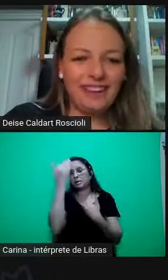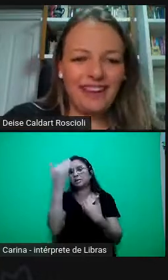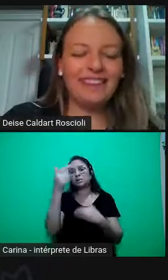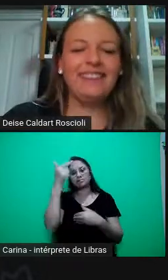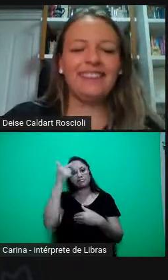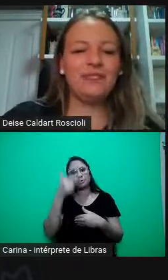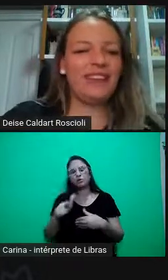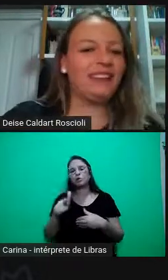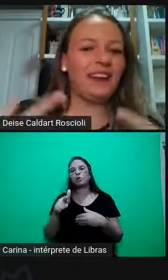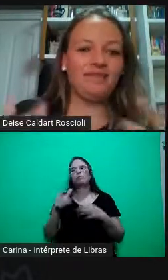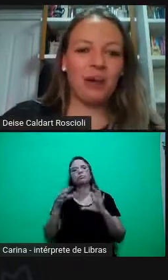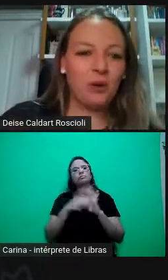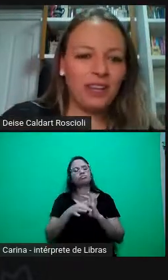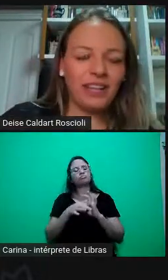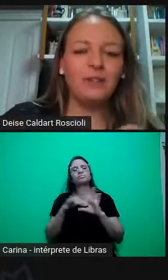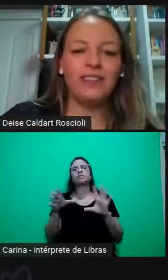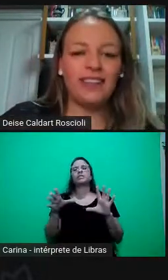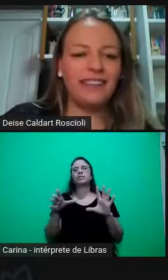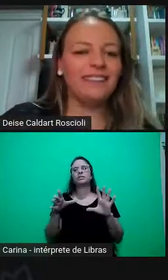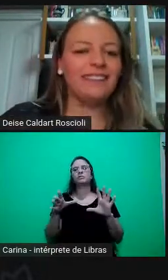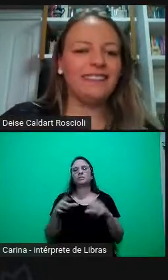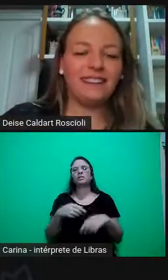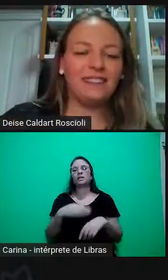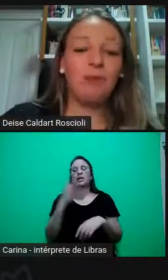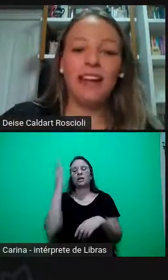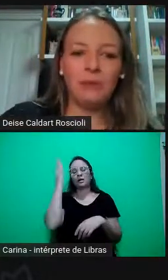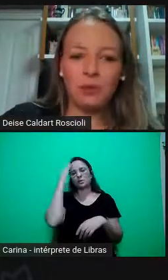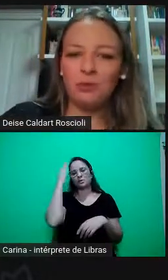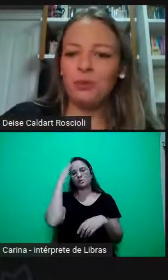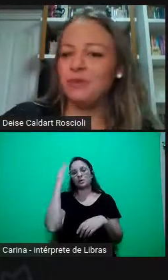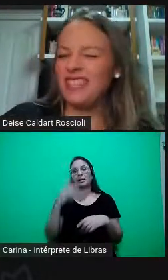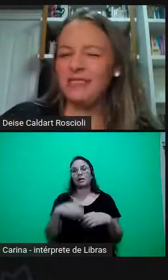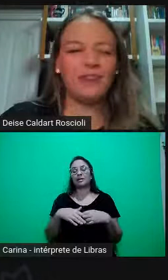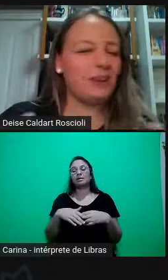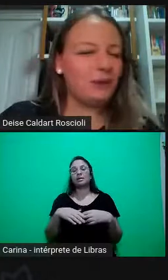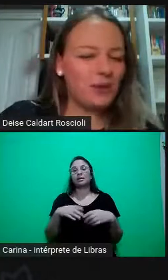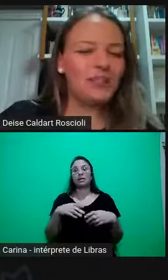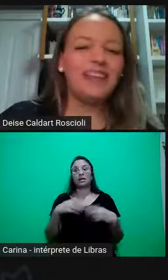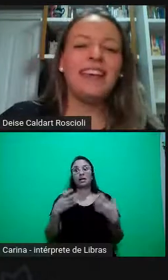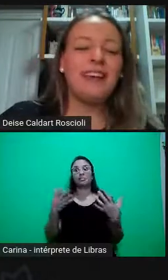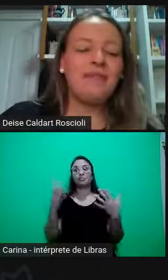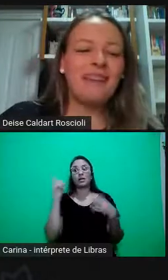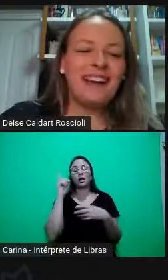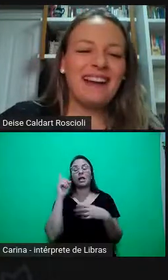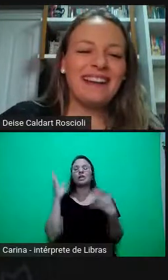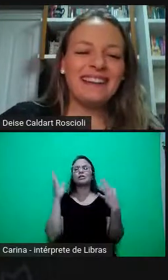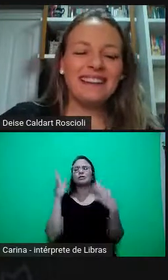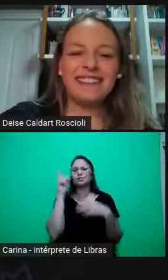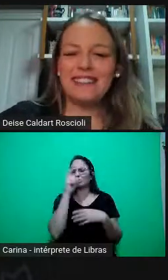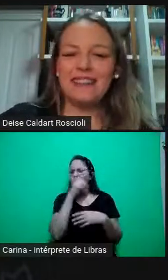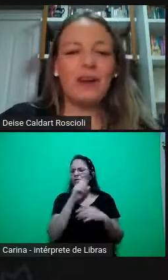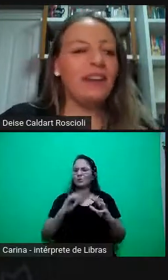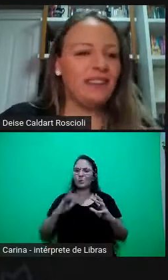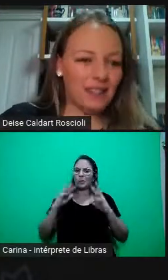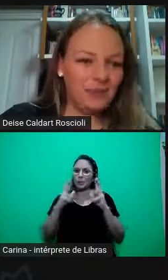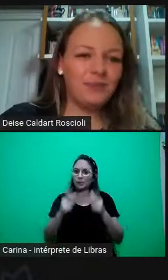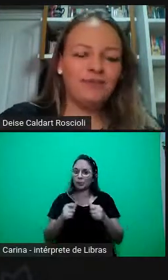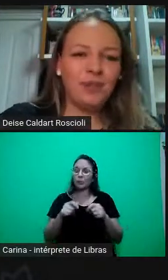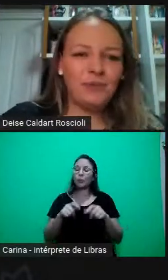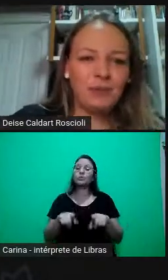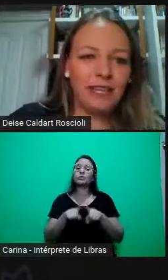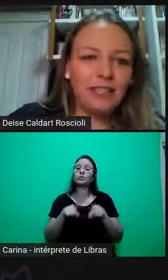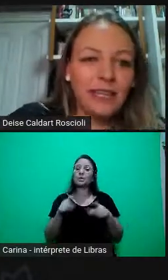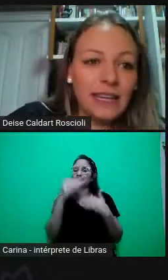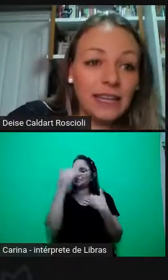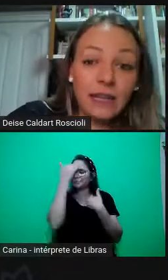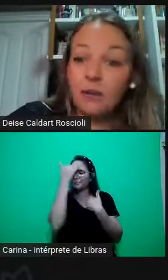disponibilidade, eu sei que está corrido, né, está complicado para todo mundo, sexta-feira à noite, mas eu agradeço